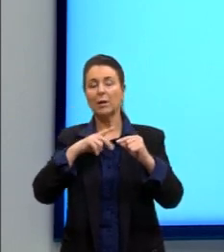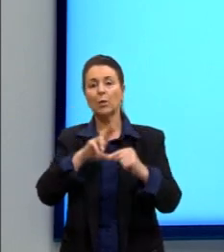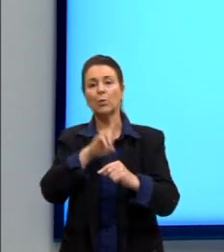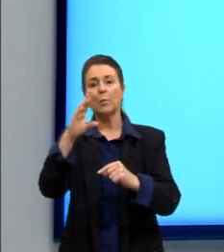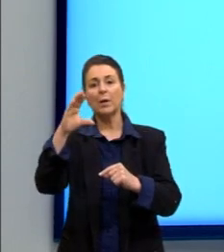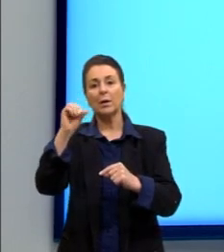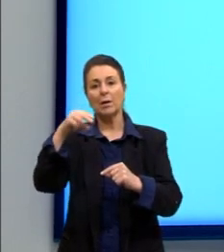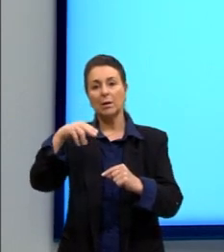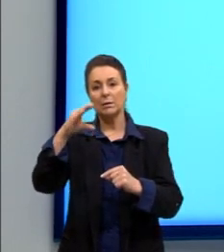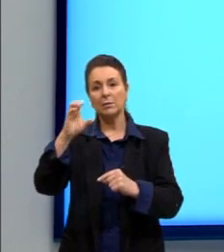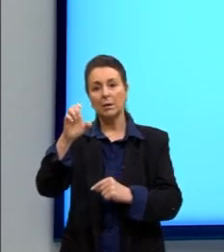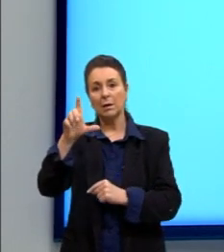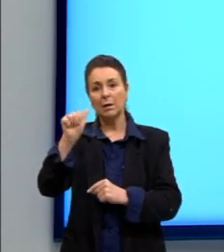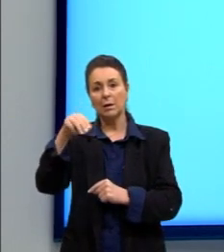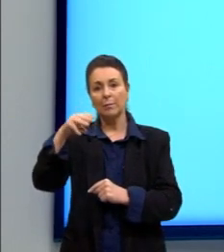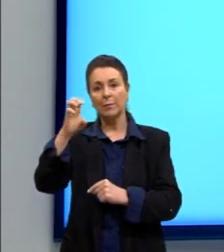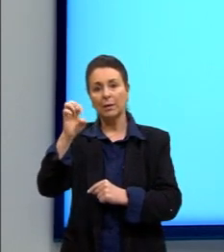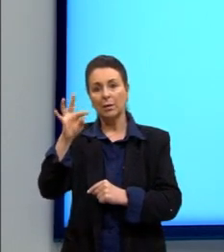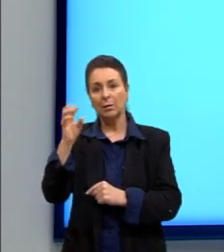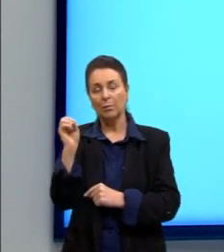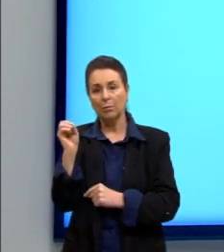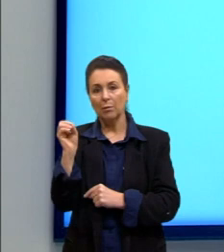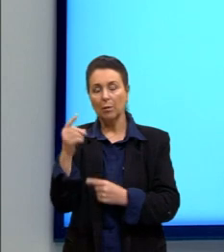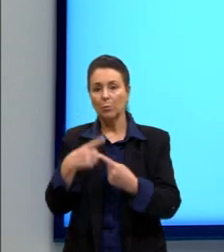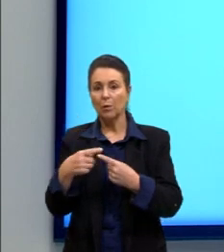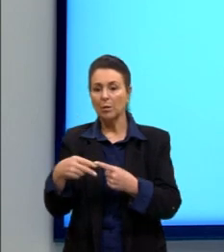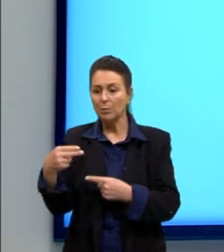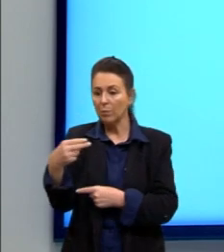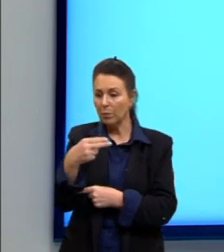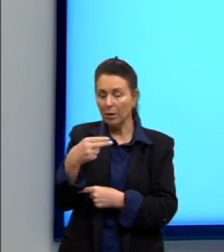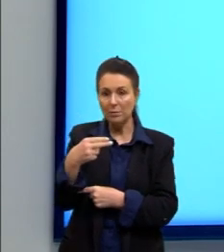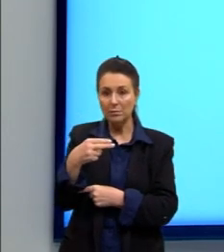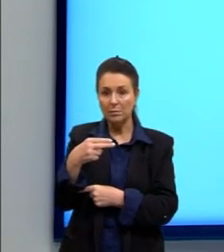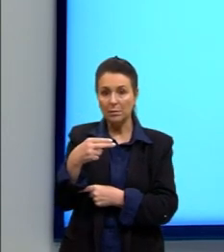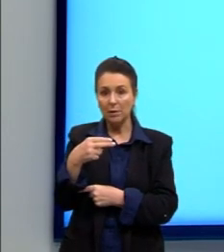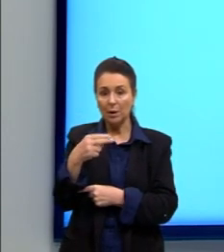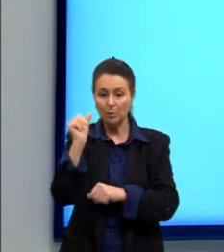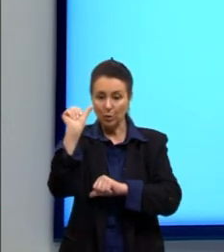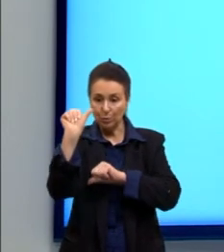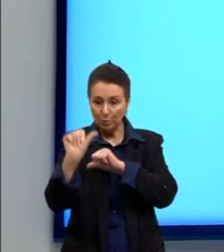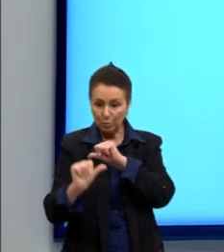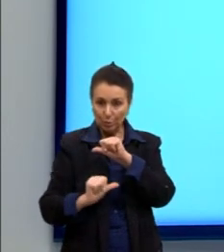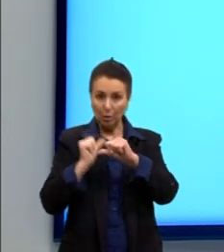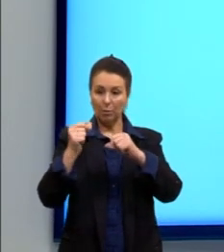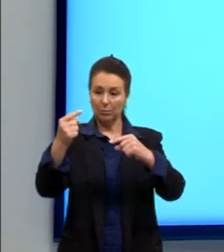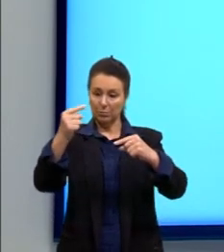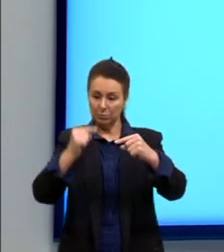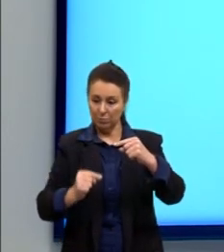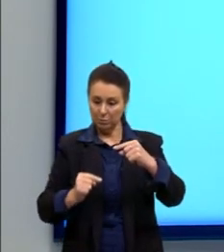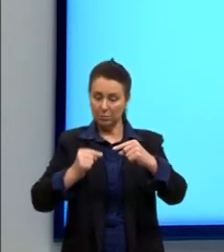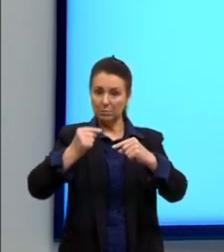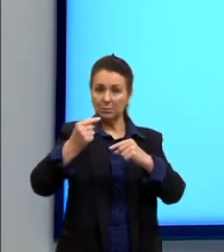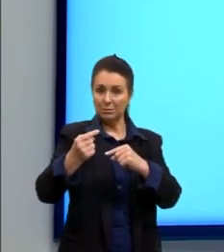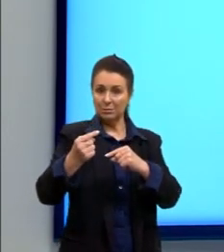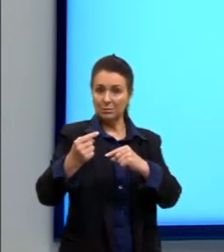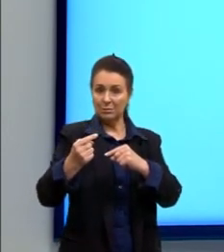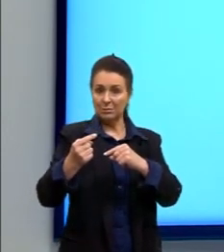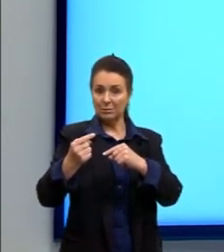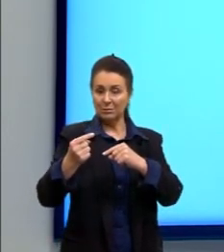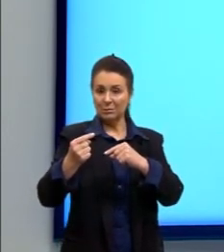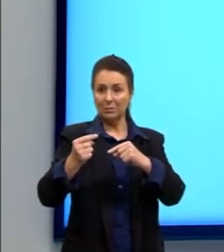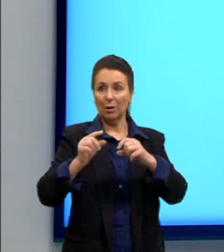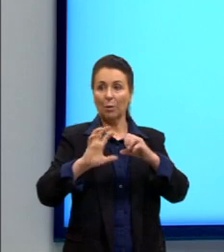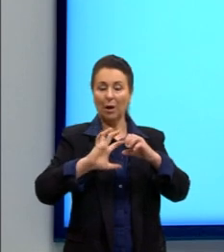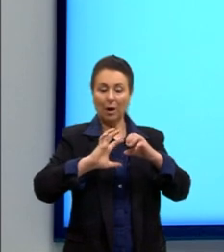Porque elas são exatamente iguais, porém, elas estão invertidas uma com a outra. Então, vai gerar o quê? Um cancelamento dessa onda.